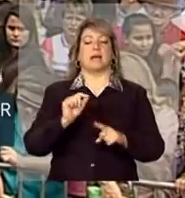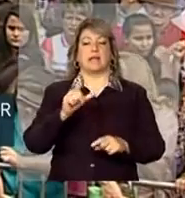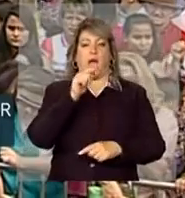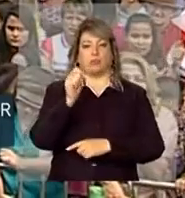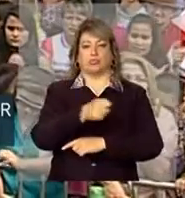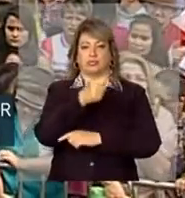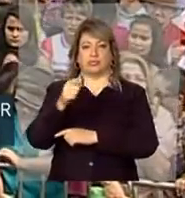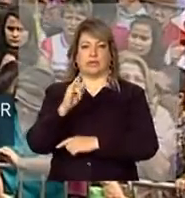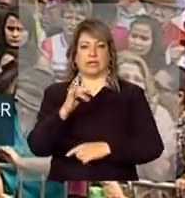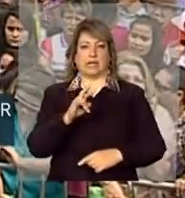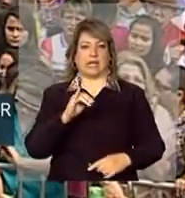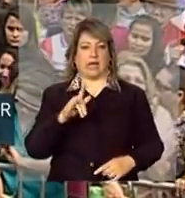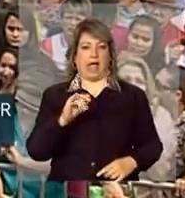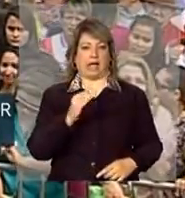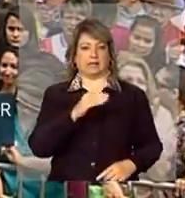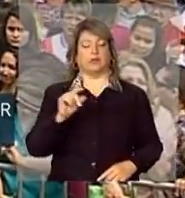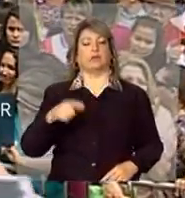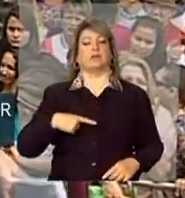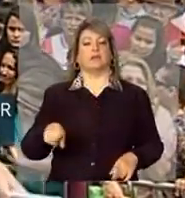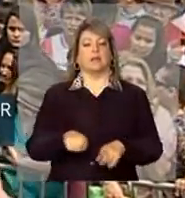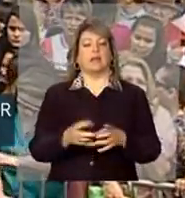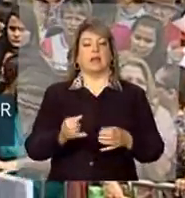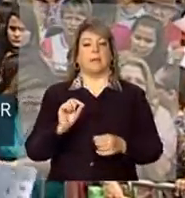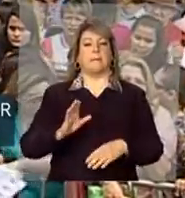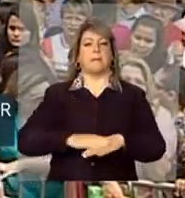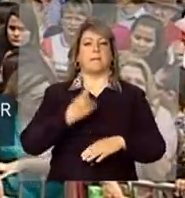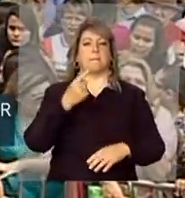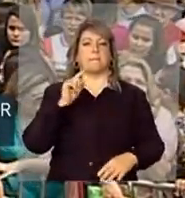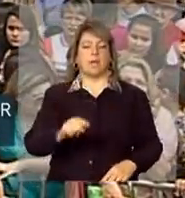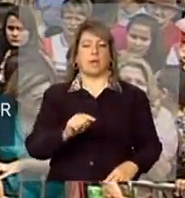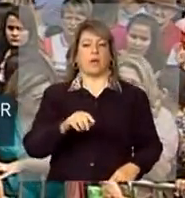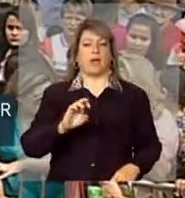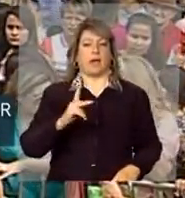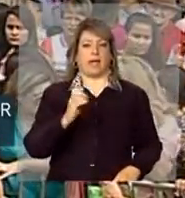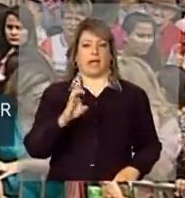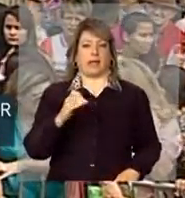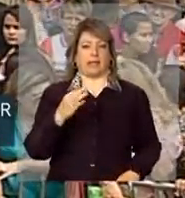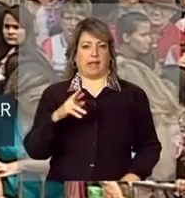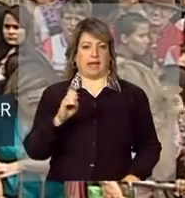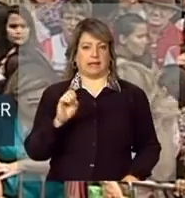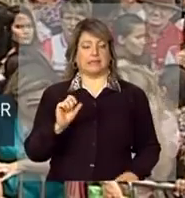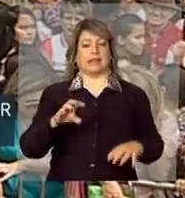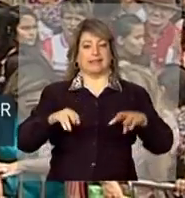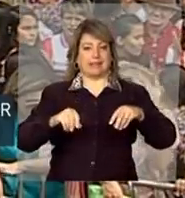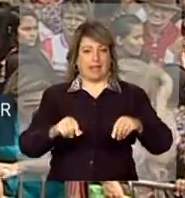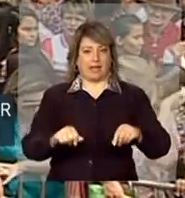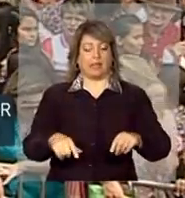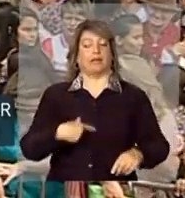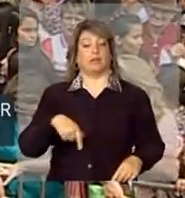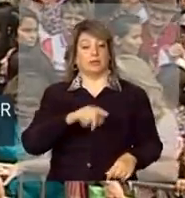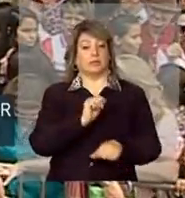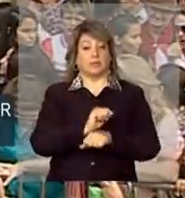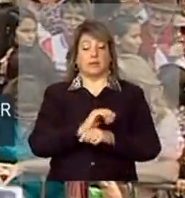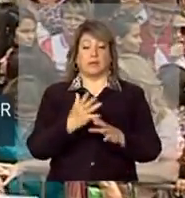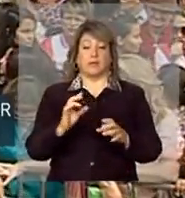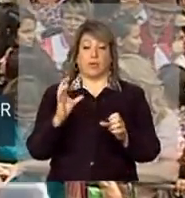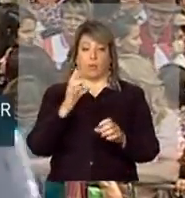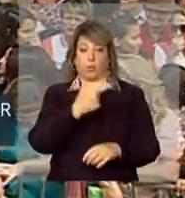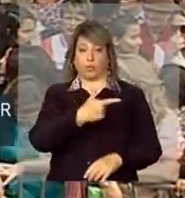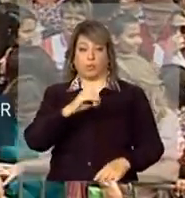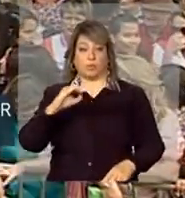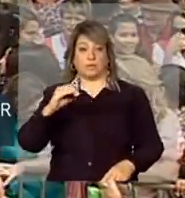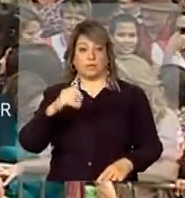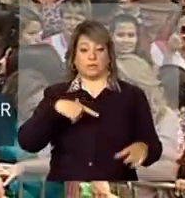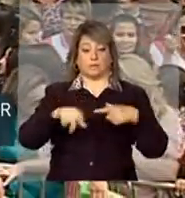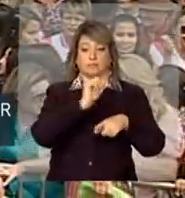Federal e pretende irrigar pelo menos mil hectares de terra. A expectativa é que sejam criados pelo menos 200 empregos